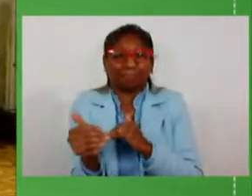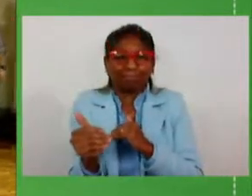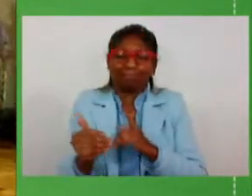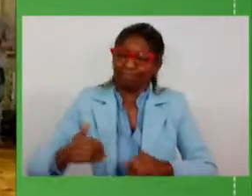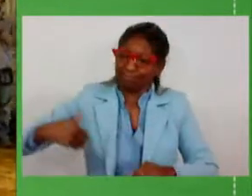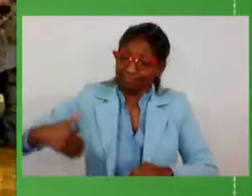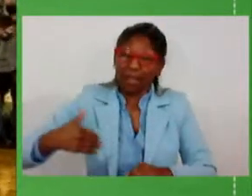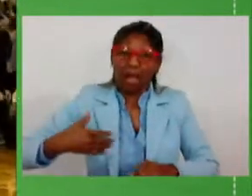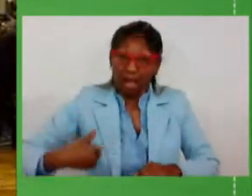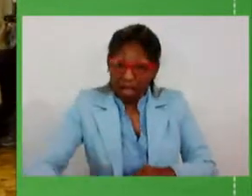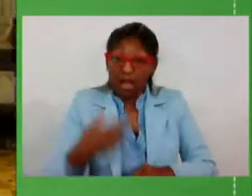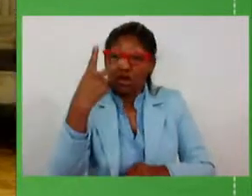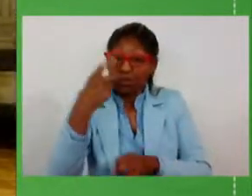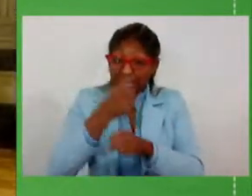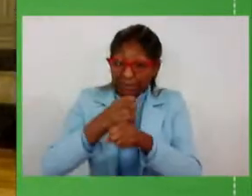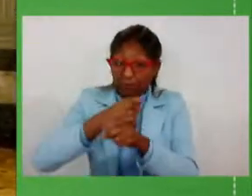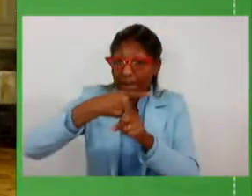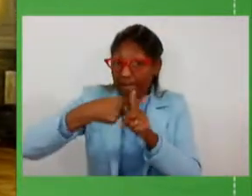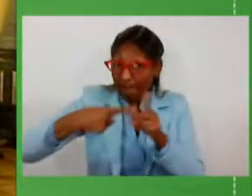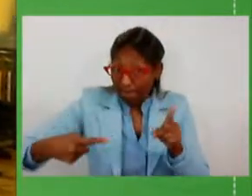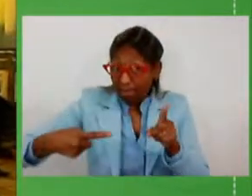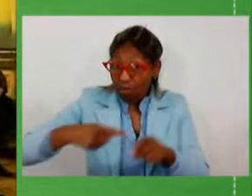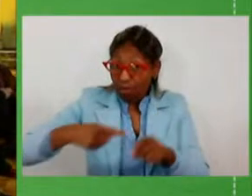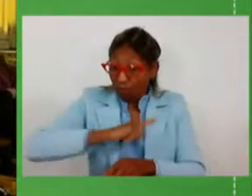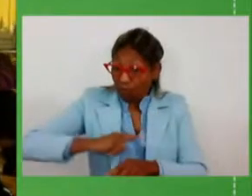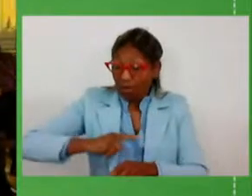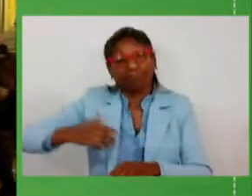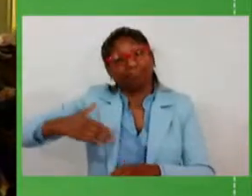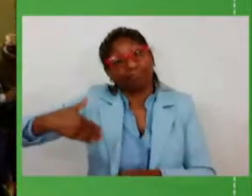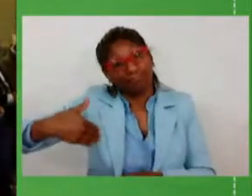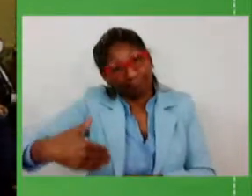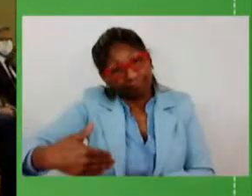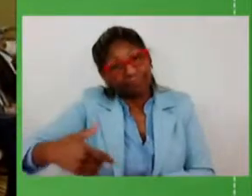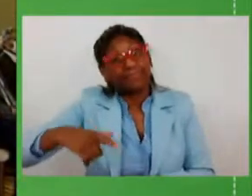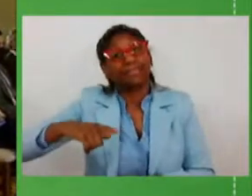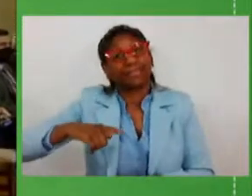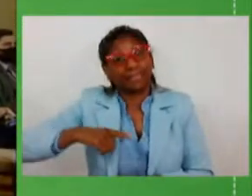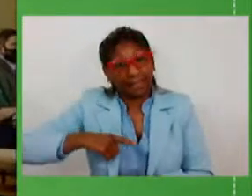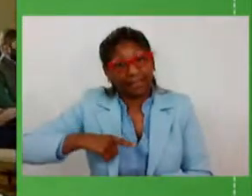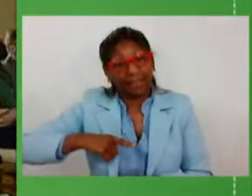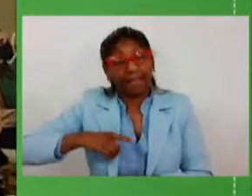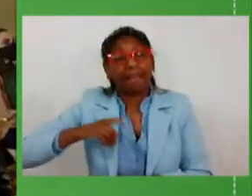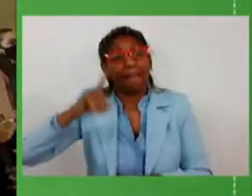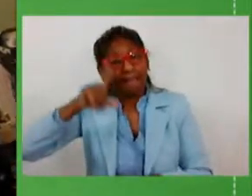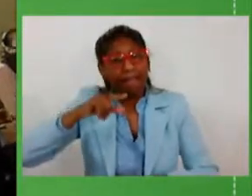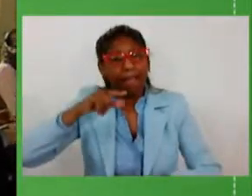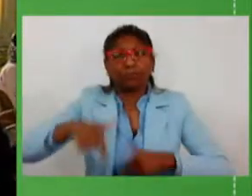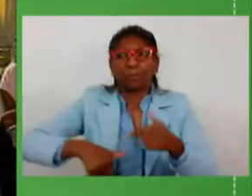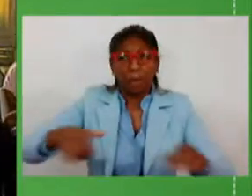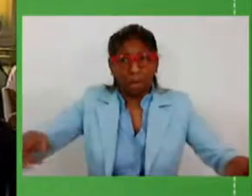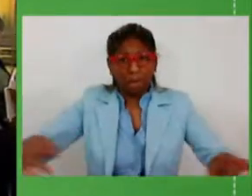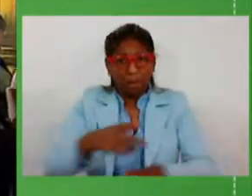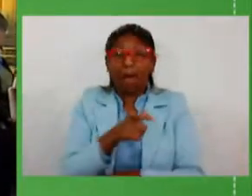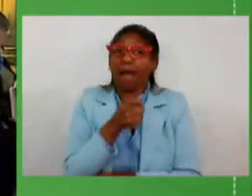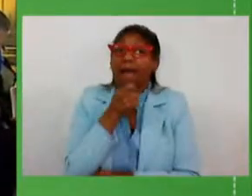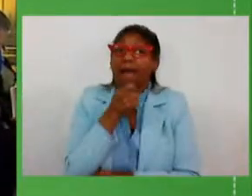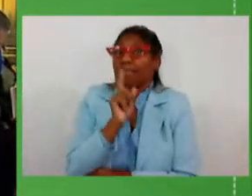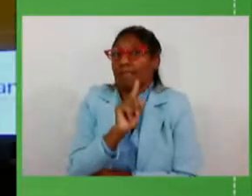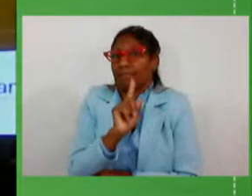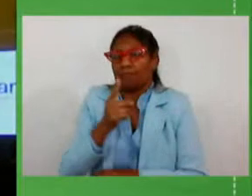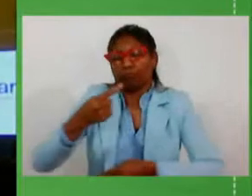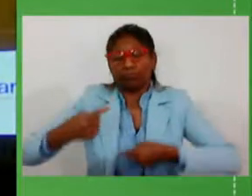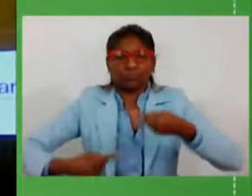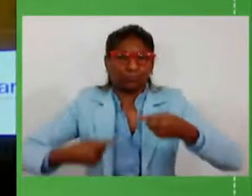dois anos e meio de governo, nas duas frentes. E é claro que ainda é um serviço não finalizado. Ainda estamos discutindo